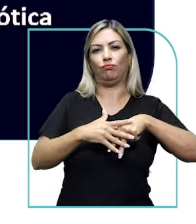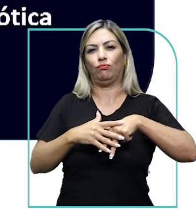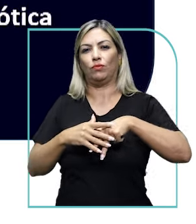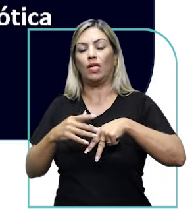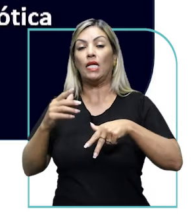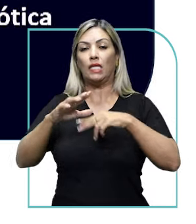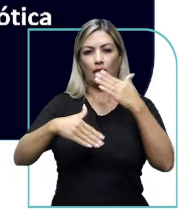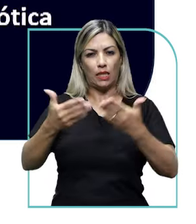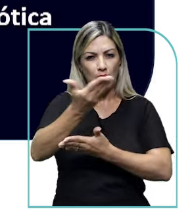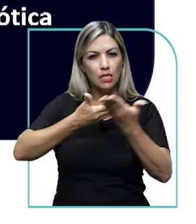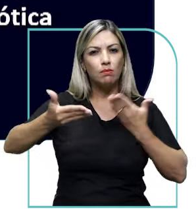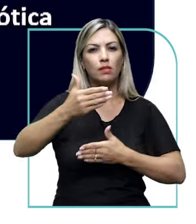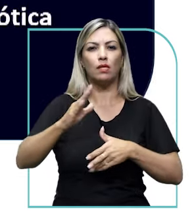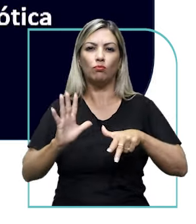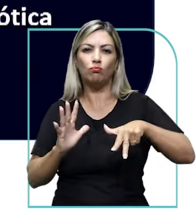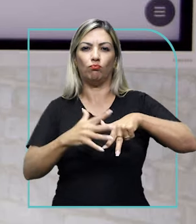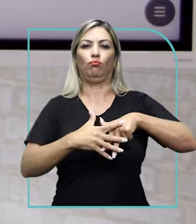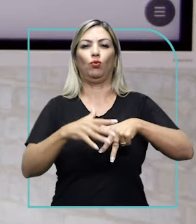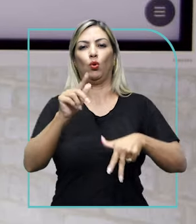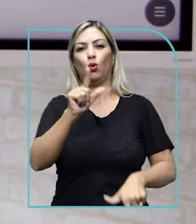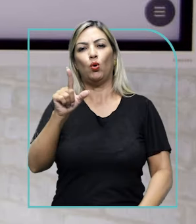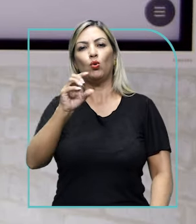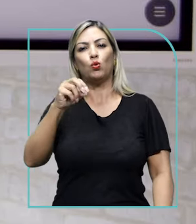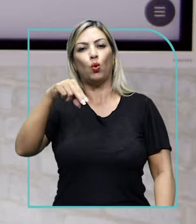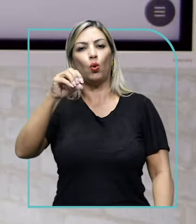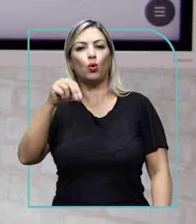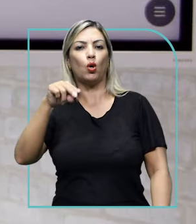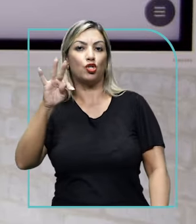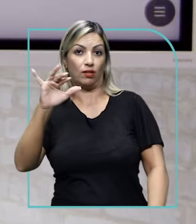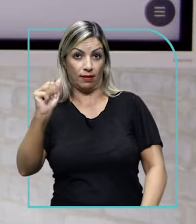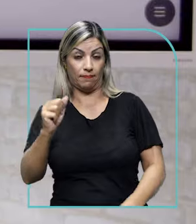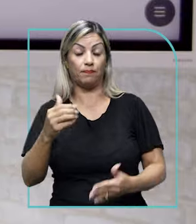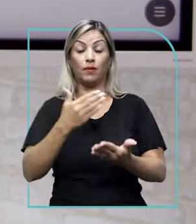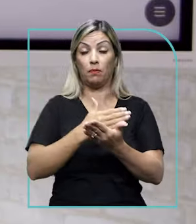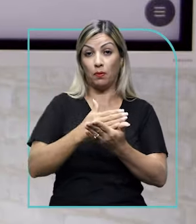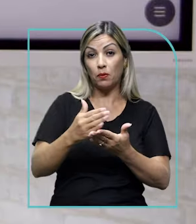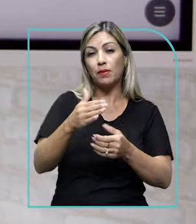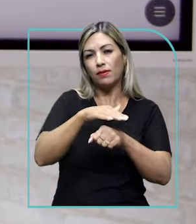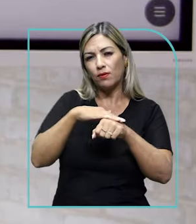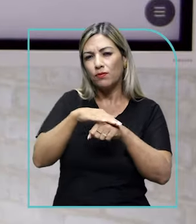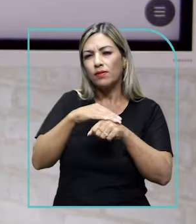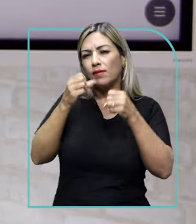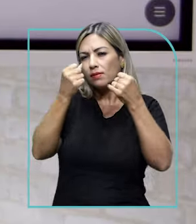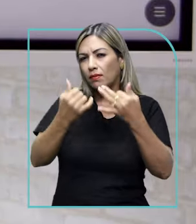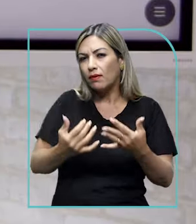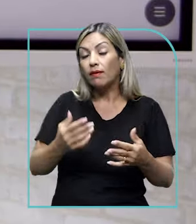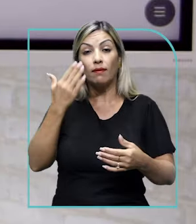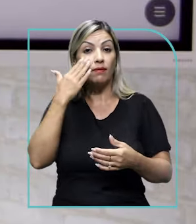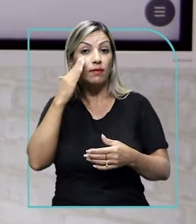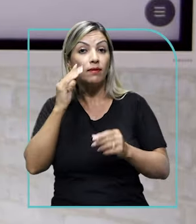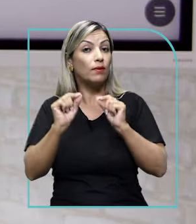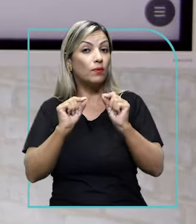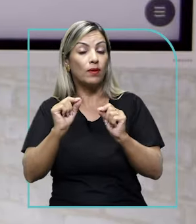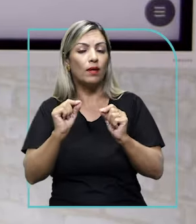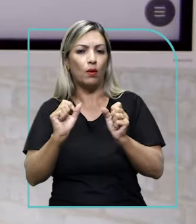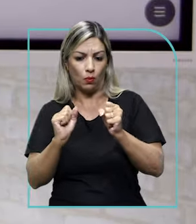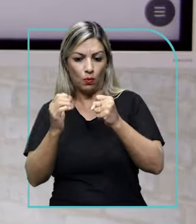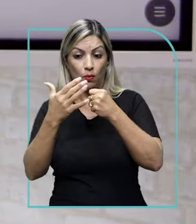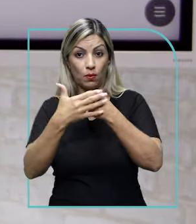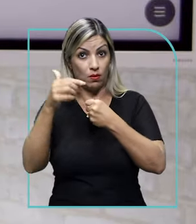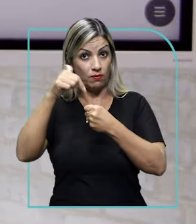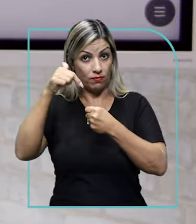zoonótica. Bom, para a gente começar essa conversa, é importante a gente entender, olha, o